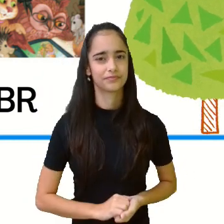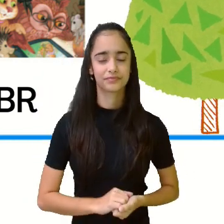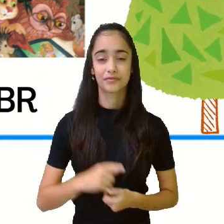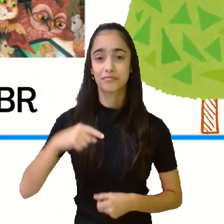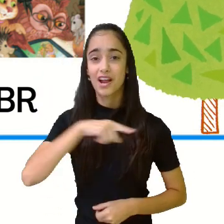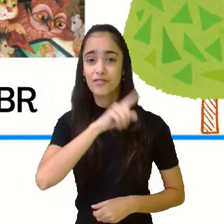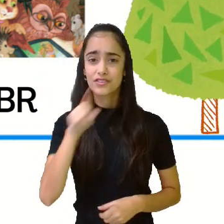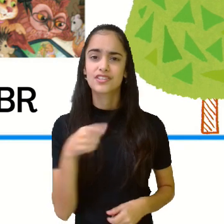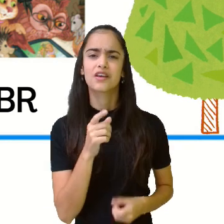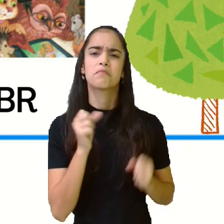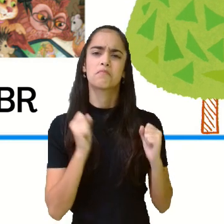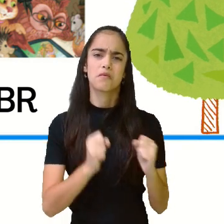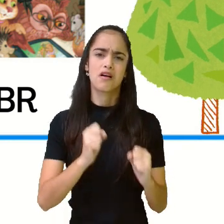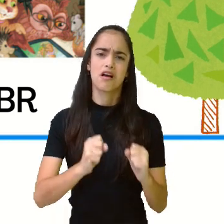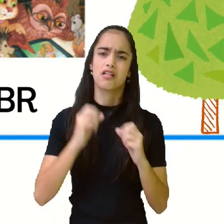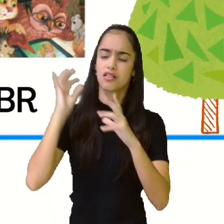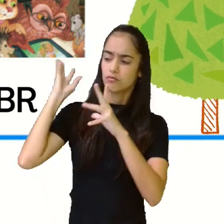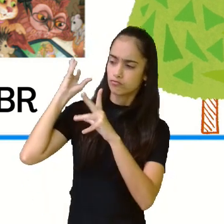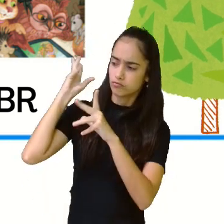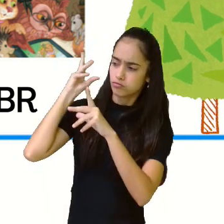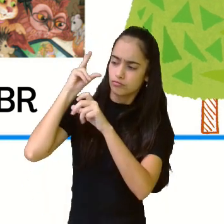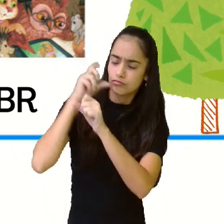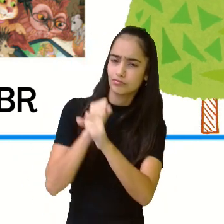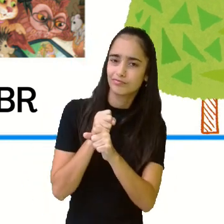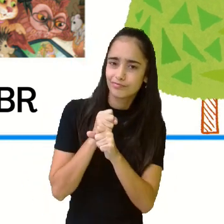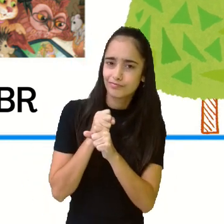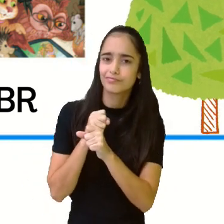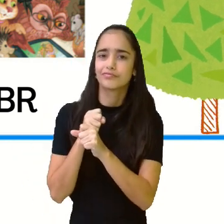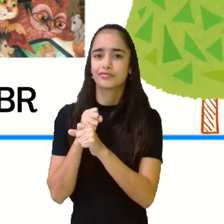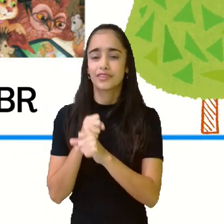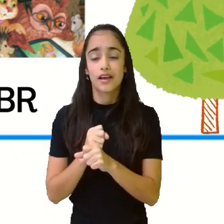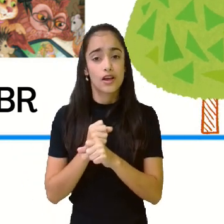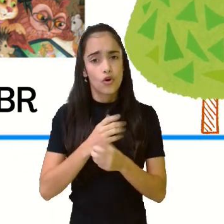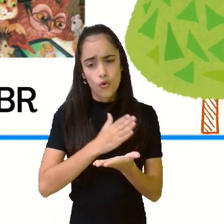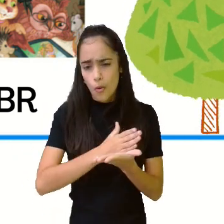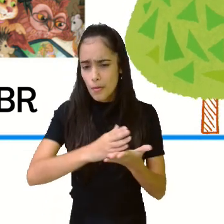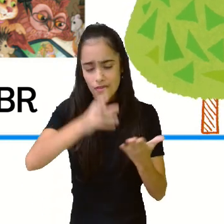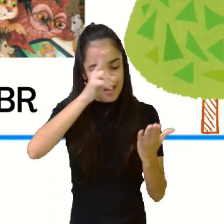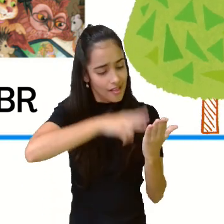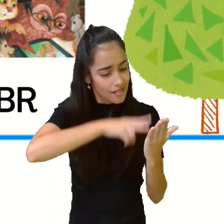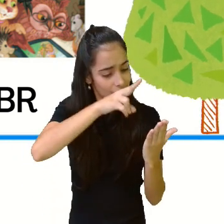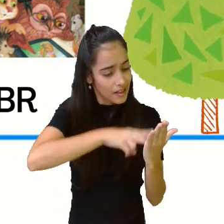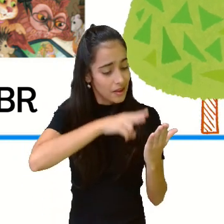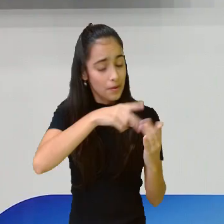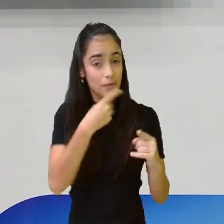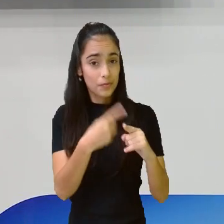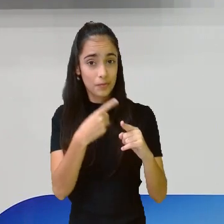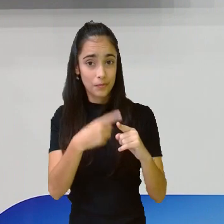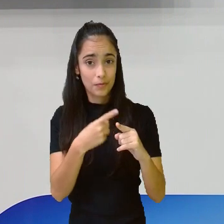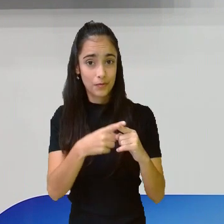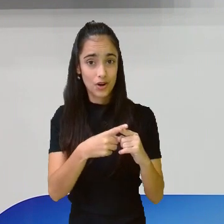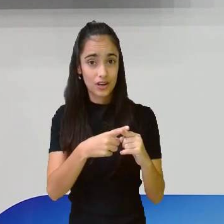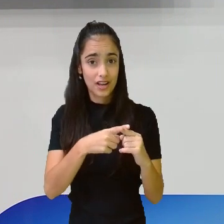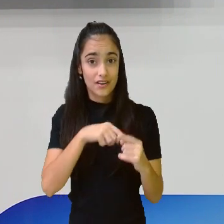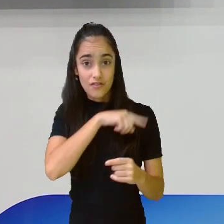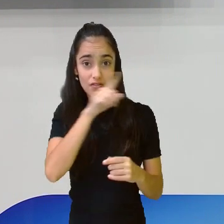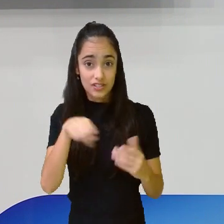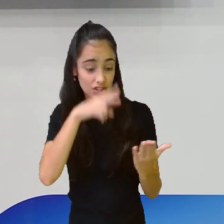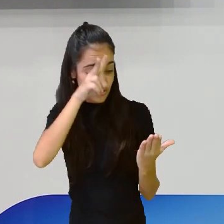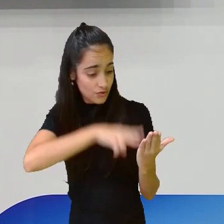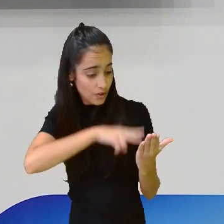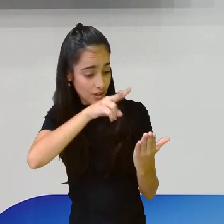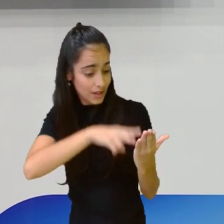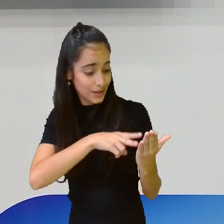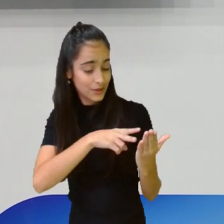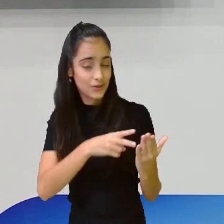vai lá, revisa uma reprise, vai ler, porque é através da leitura que você vai encontrar a inspiração para a sua escrita, vai lhe ajudar